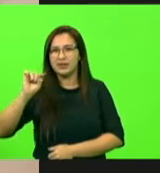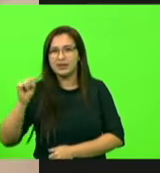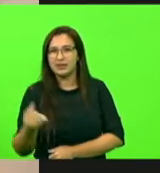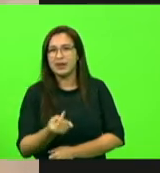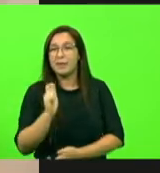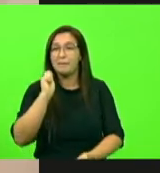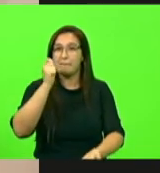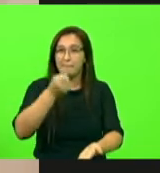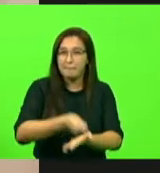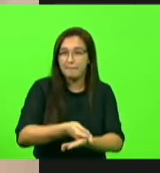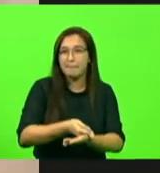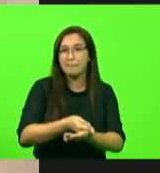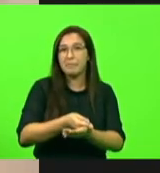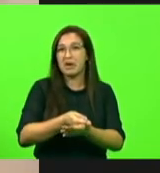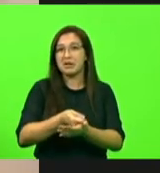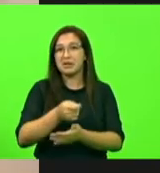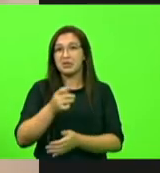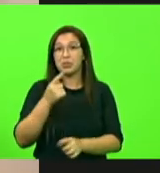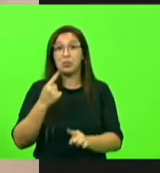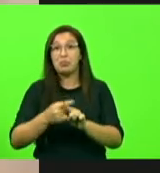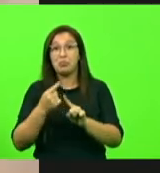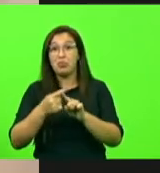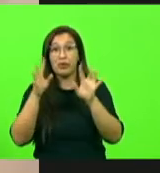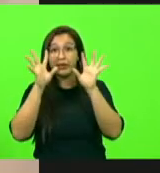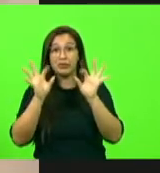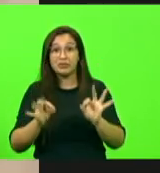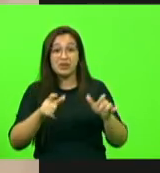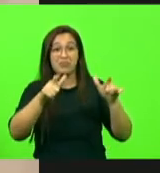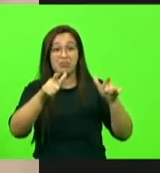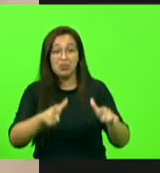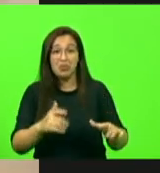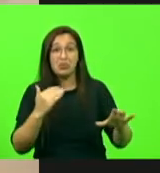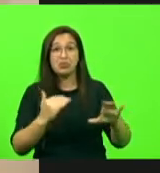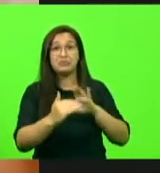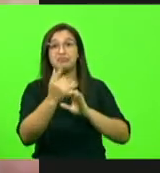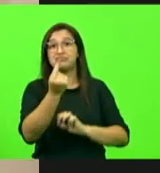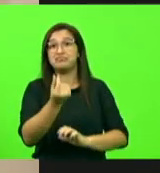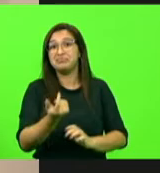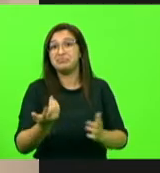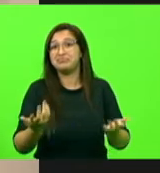disse, para não saber o porquê, para quê e nem para onde esse dinheiro foi.